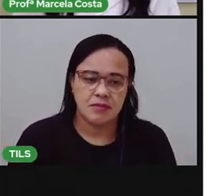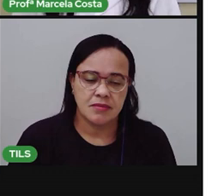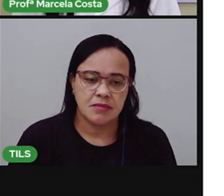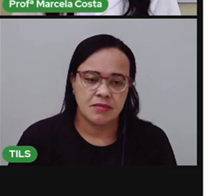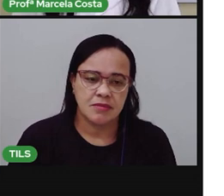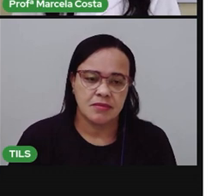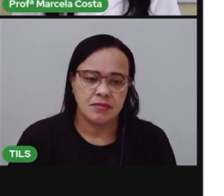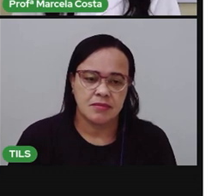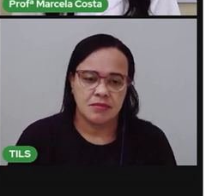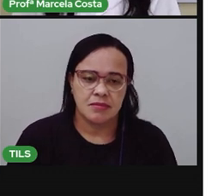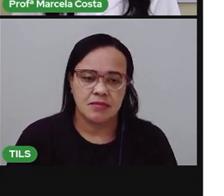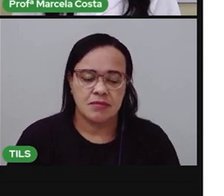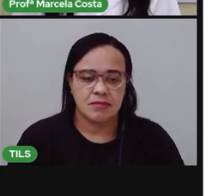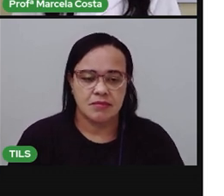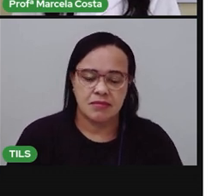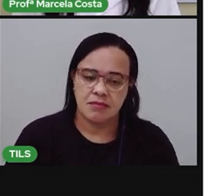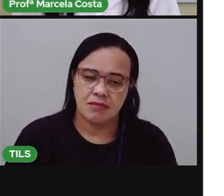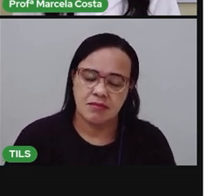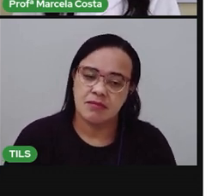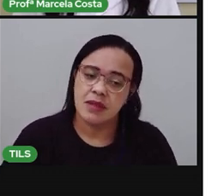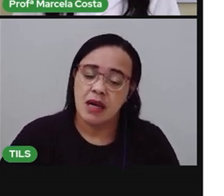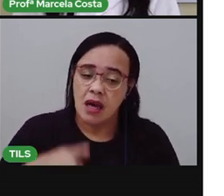Letra B.